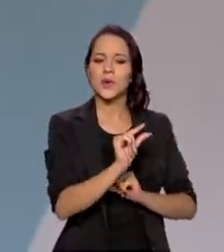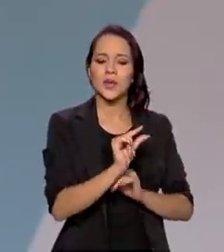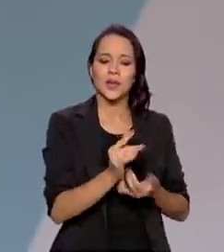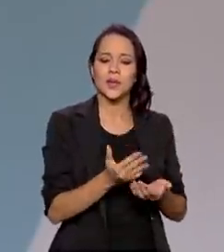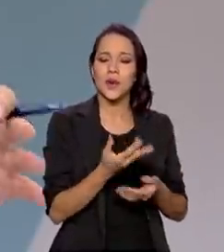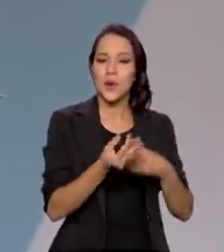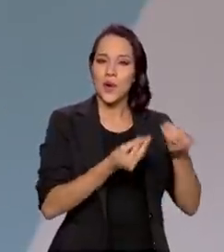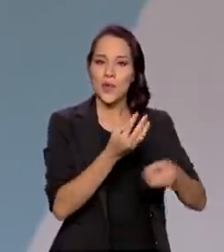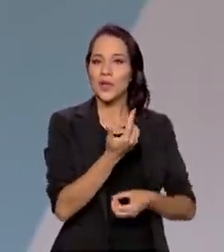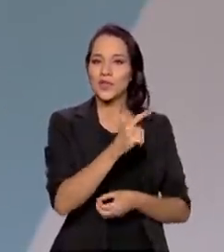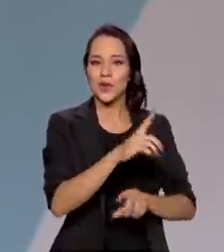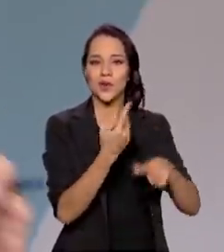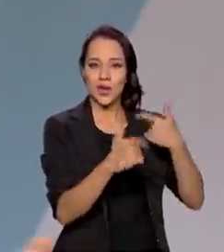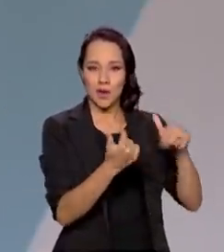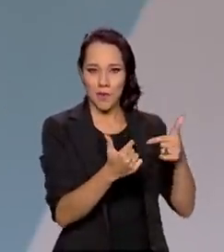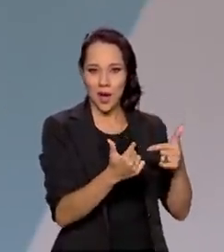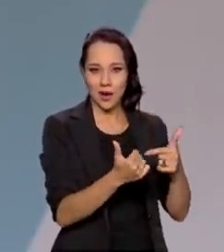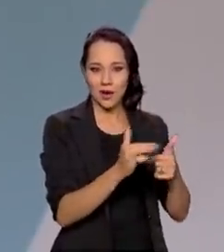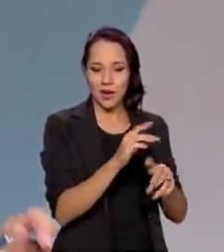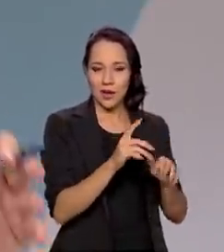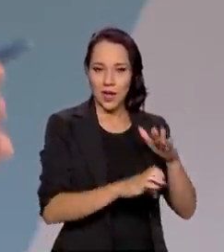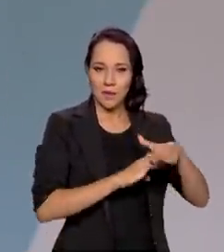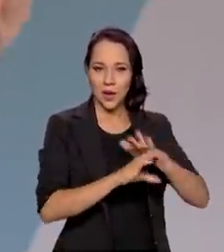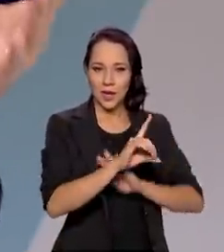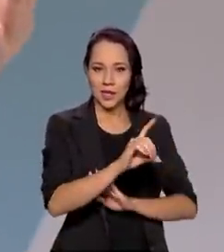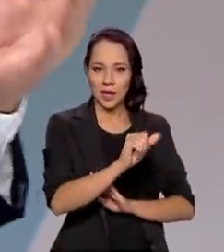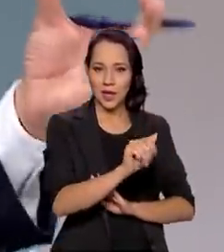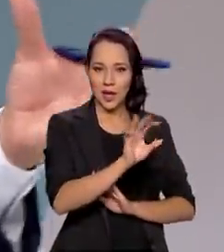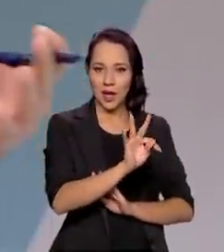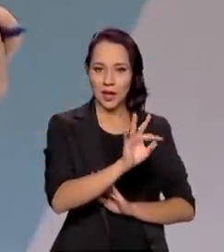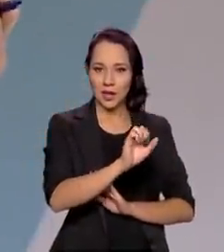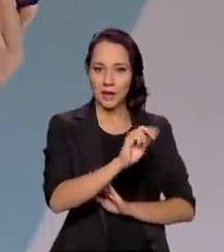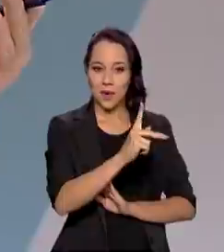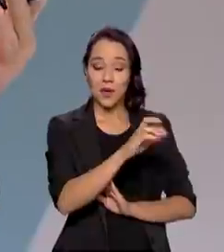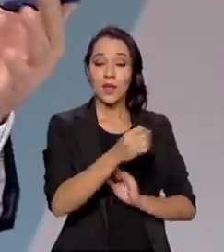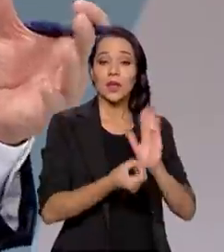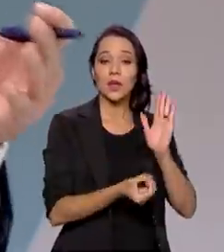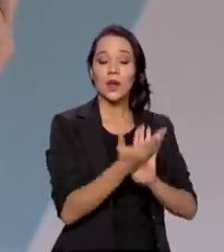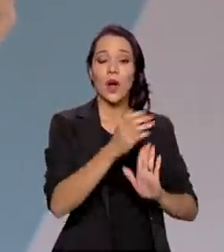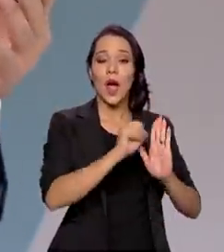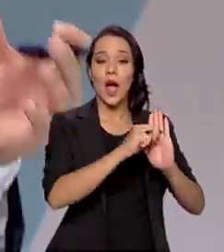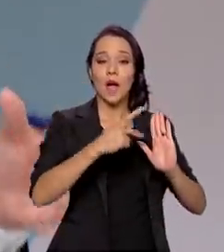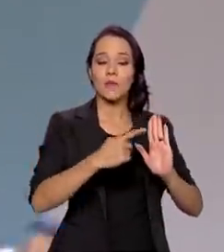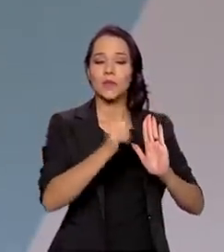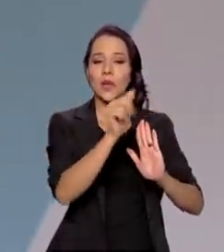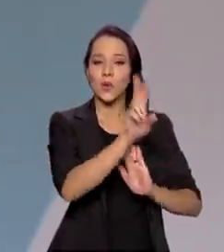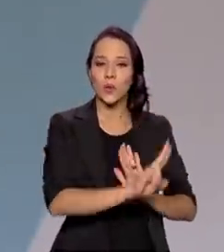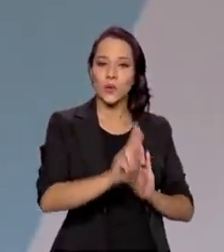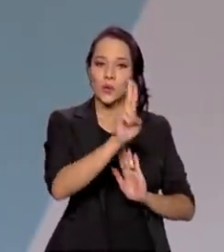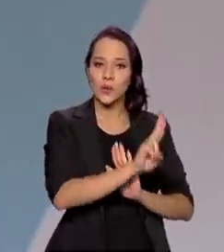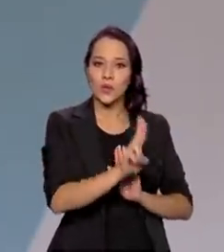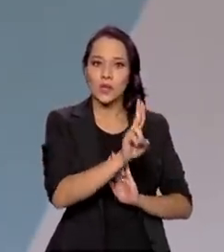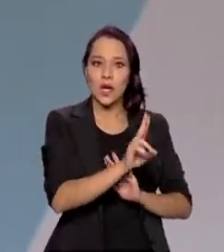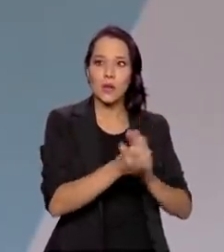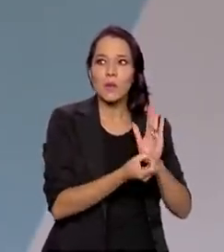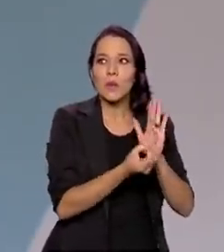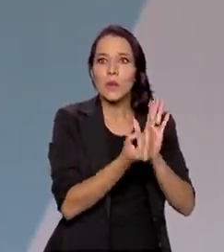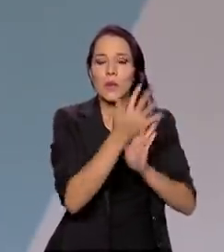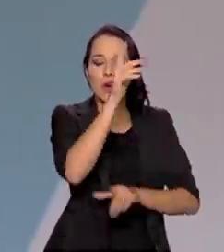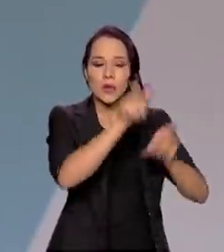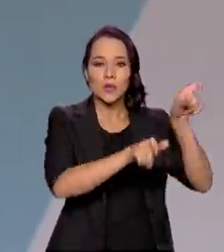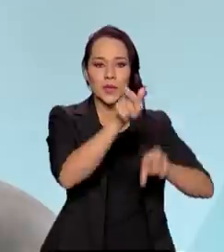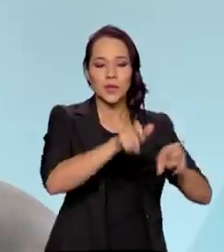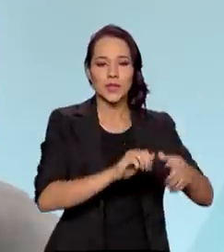desse outro trabalho da Dataprev que criou aplicativos que são utilizados por milhões de